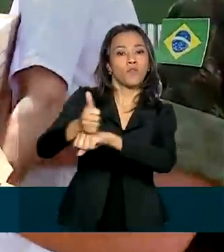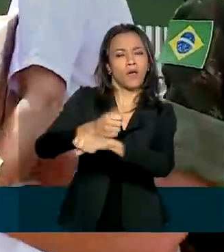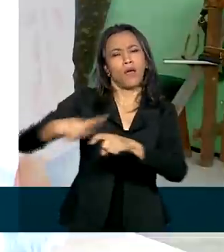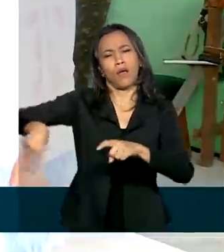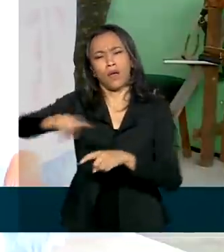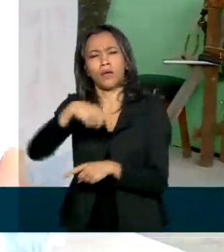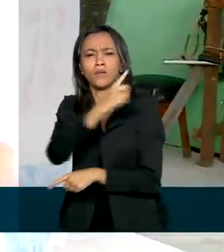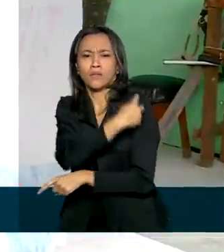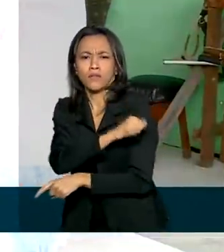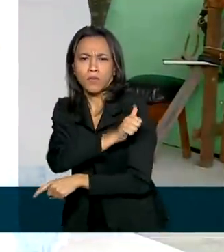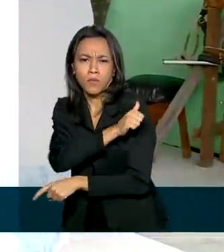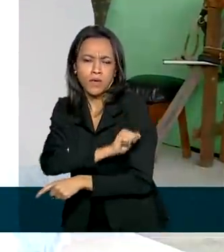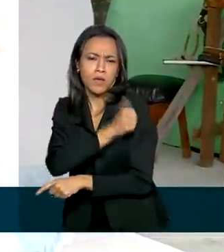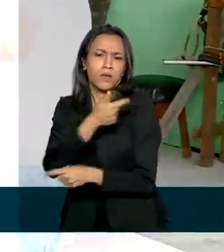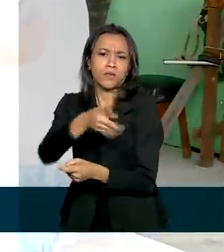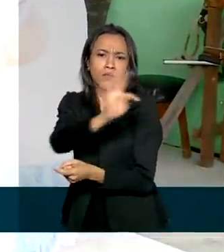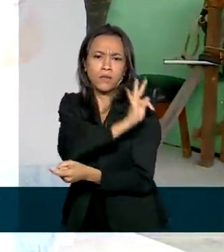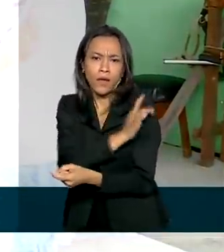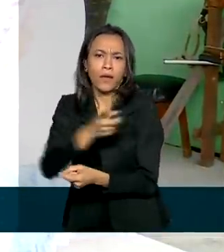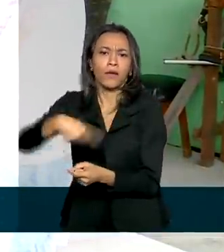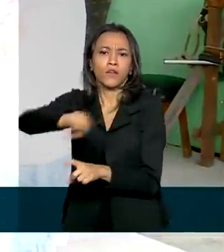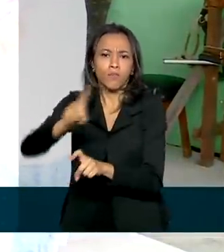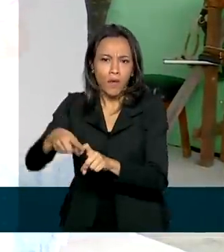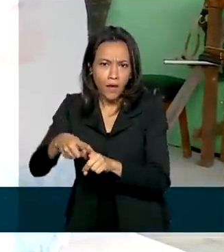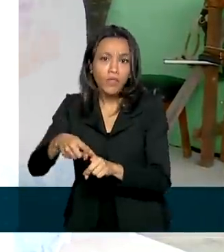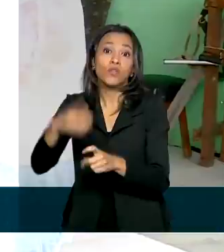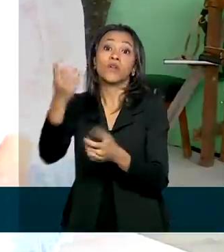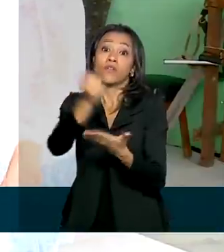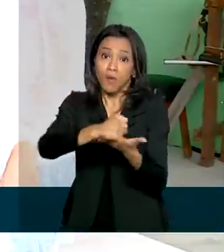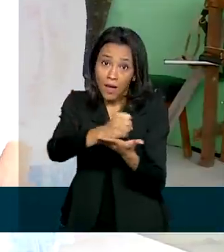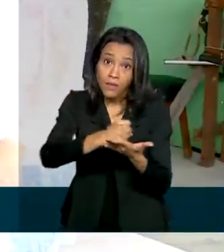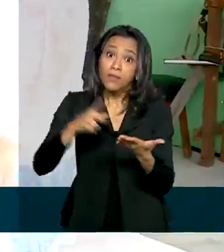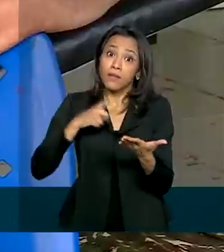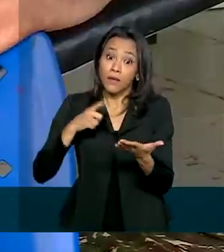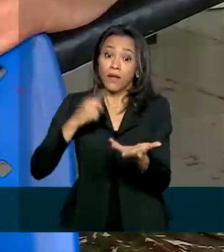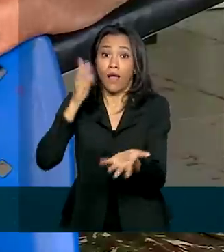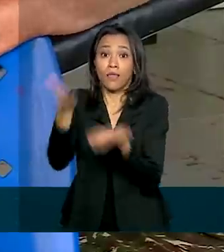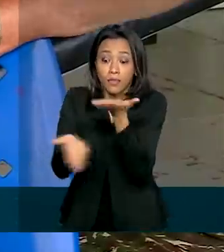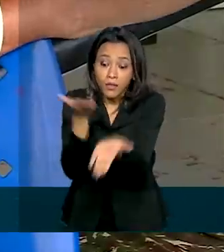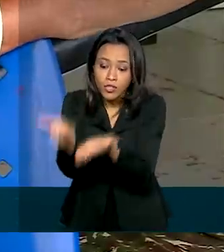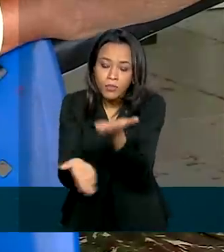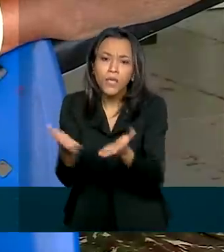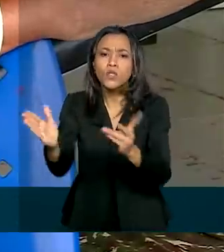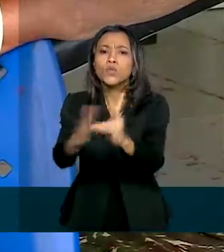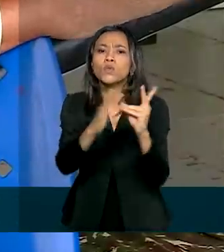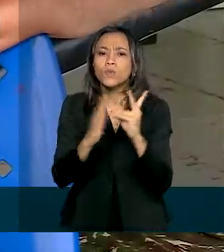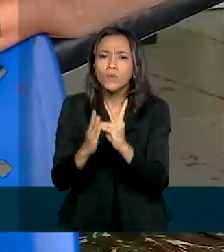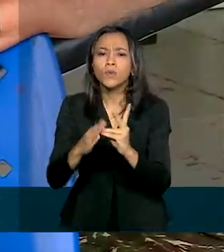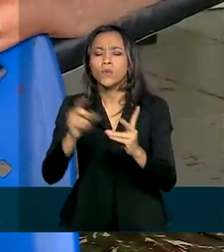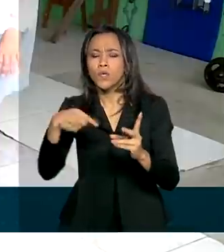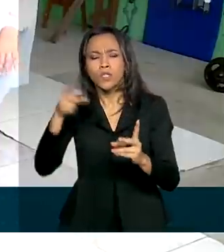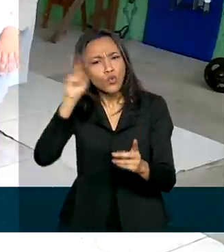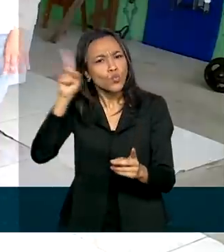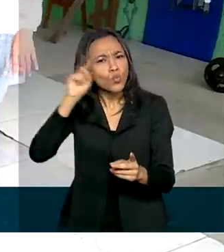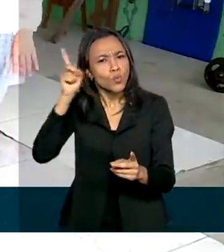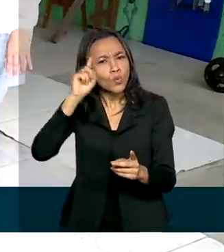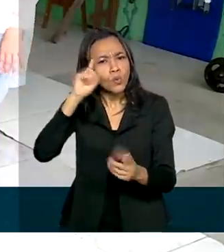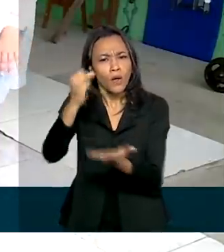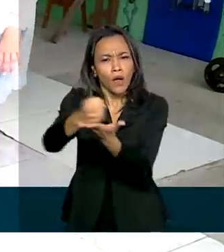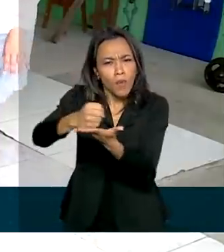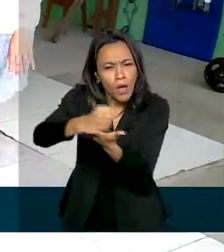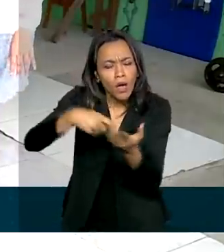enfermeiros, técnicos de enfermagem e farmacêuticos, atendem os indígenas, com consultas de rotina, medicação e